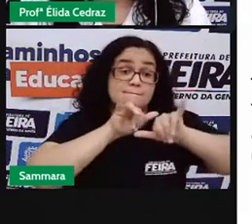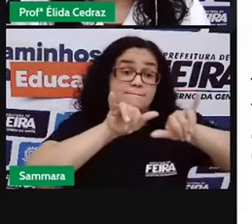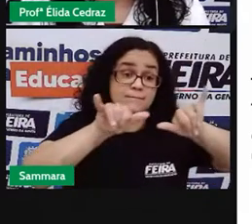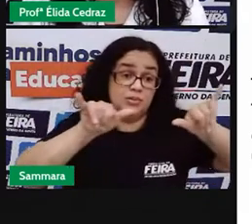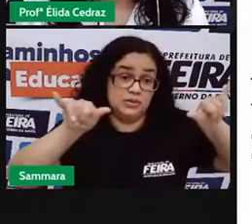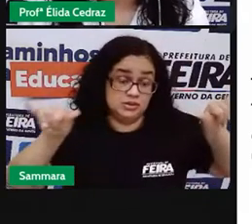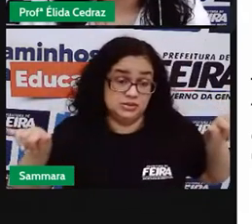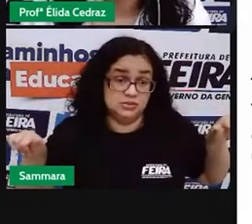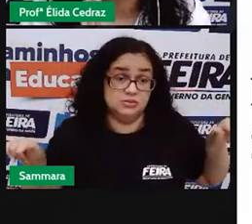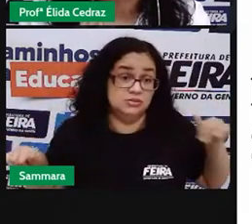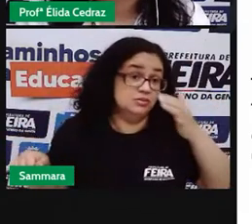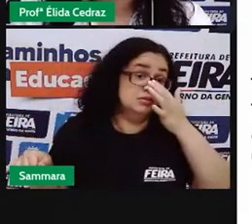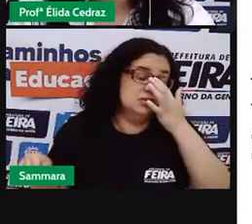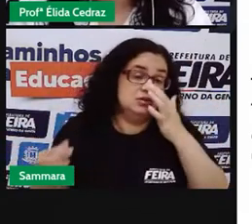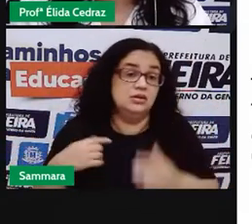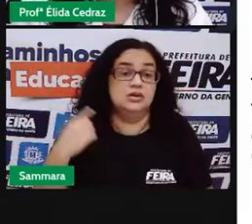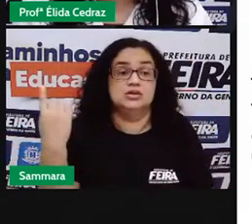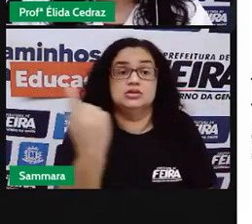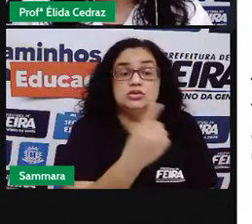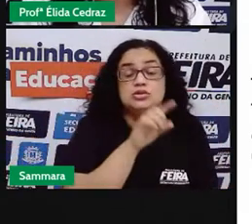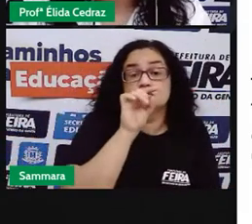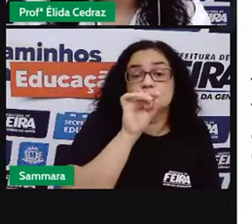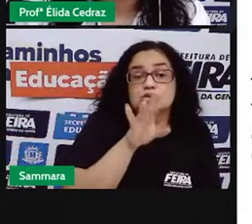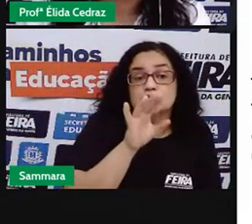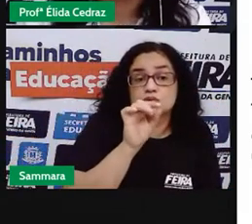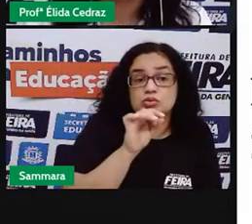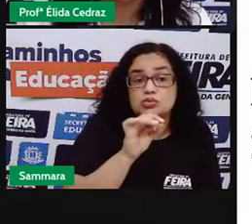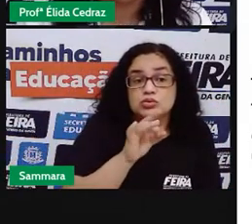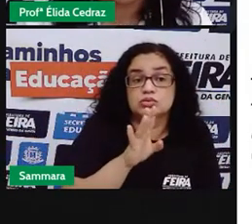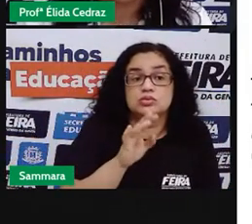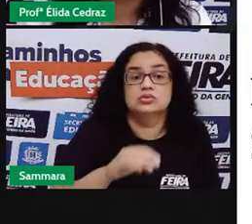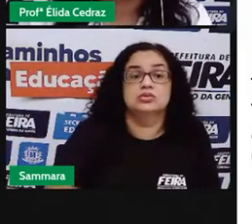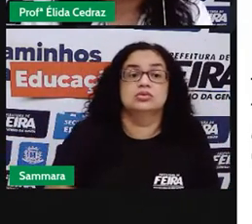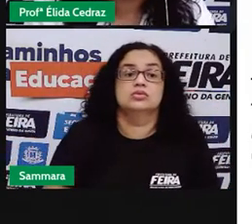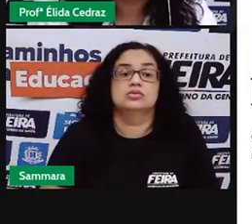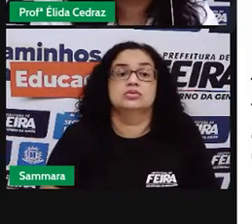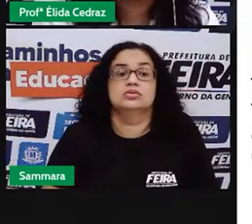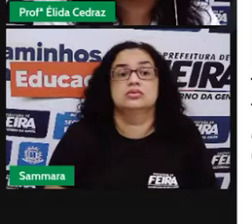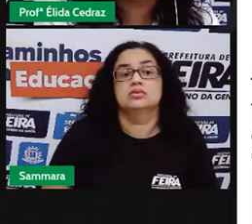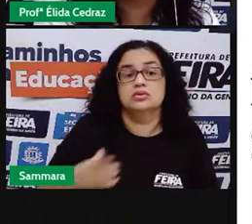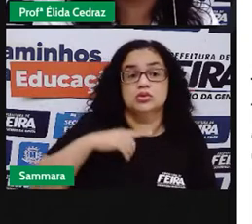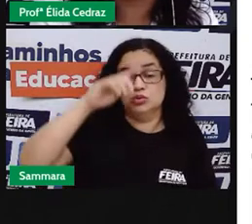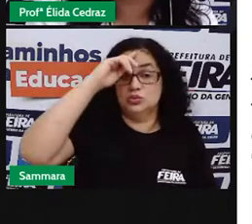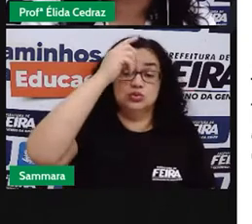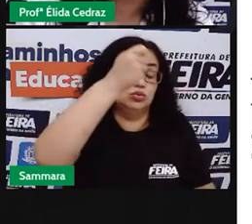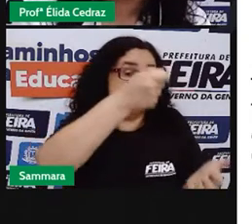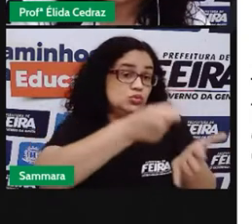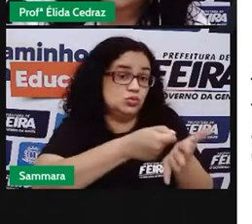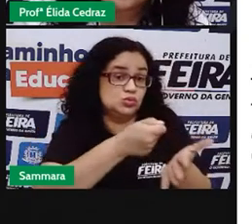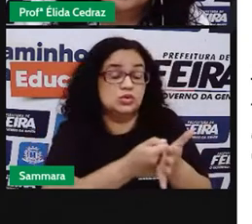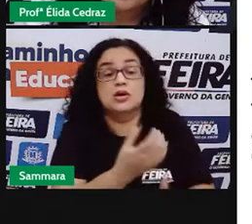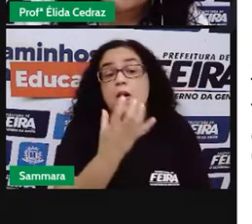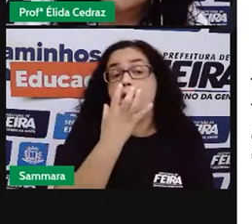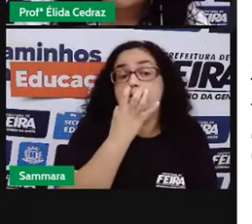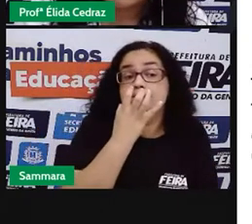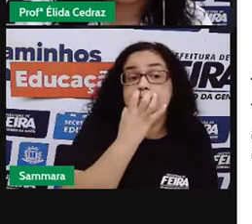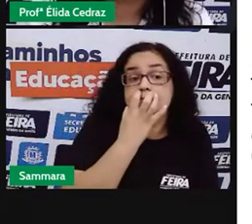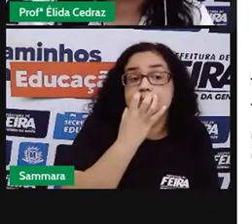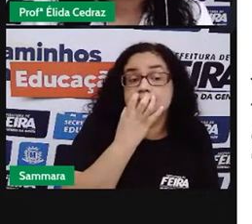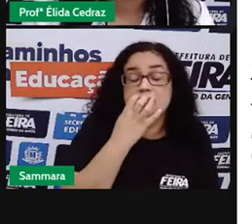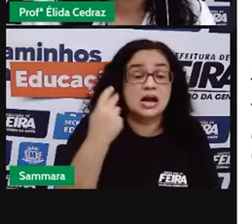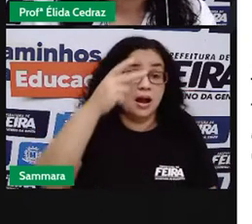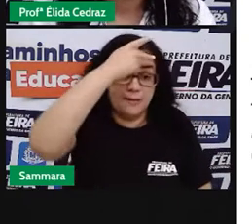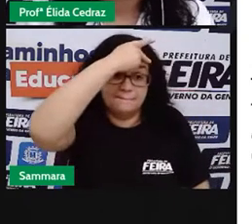ele foi feito para um público específico. O público-alvo são os tutores de cães.